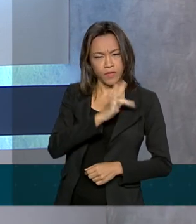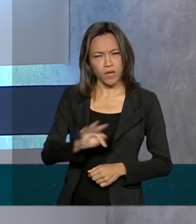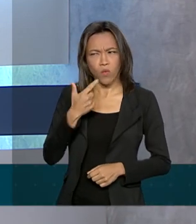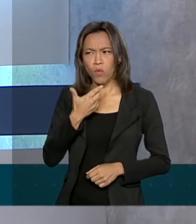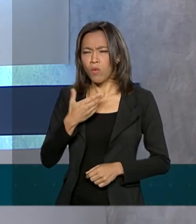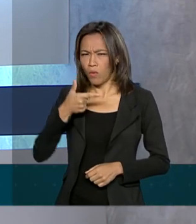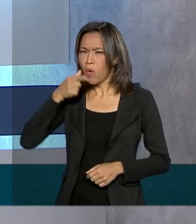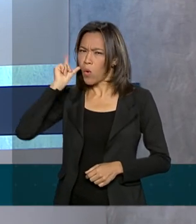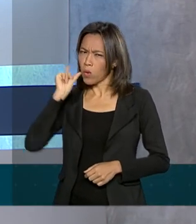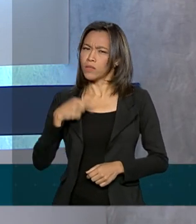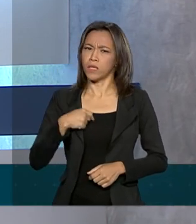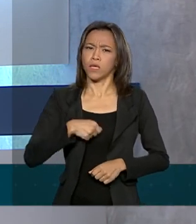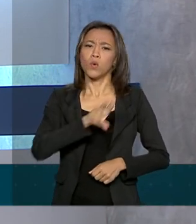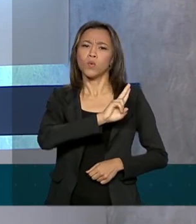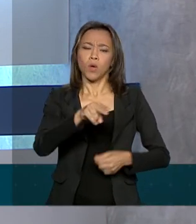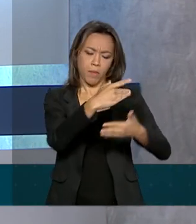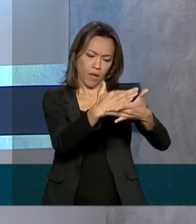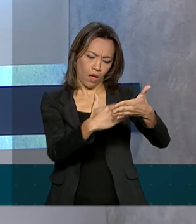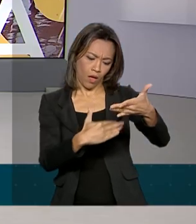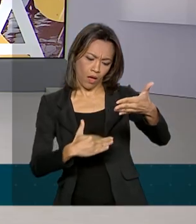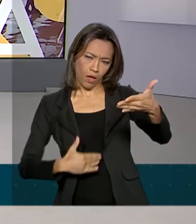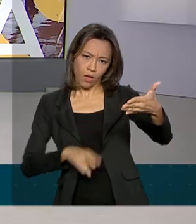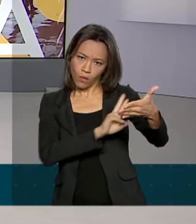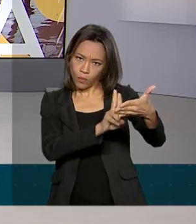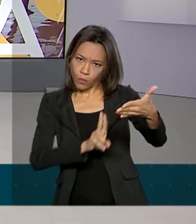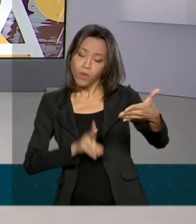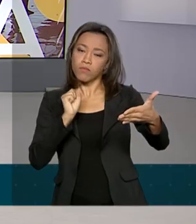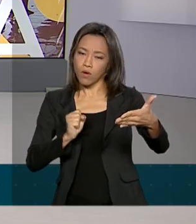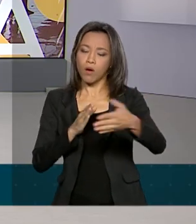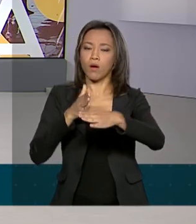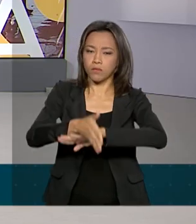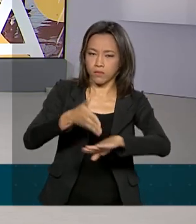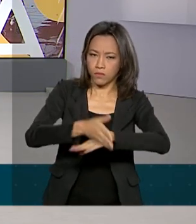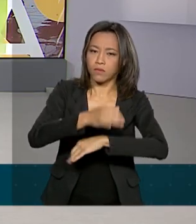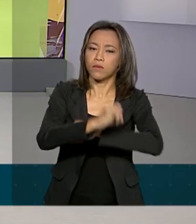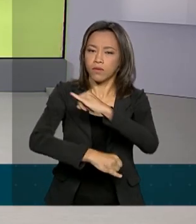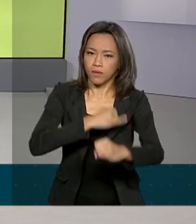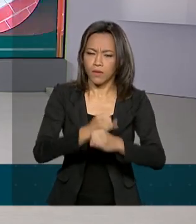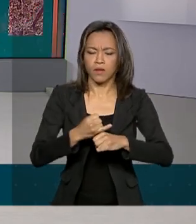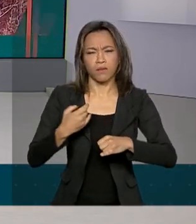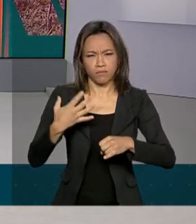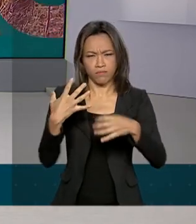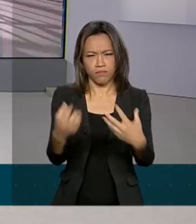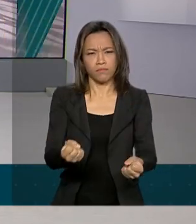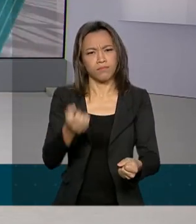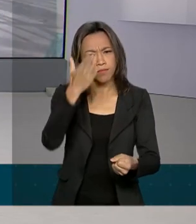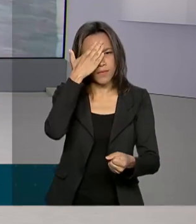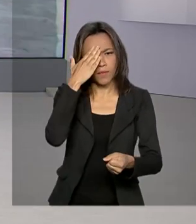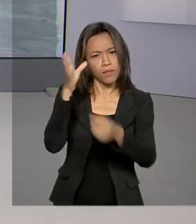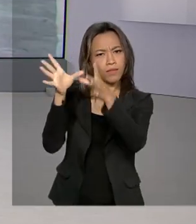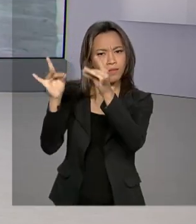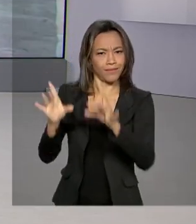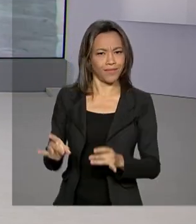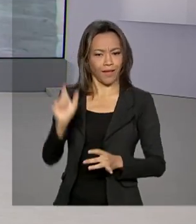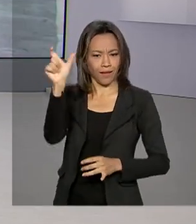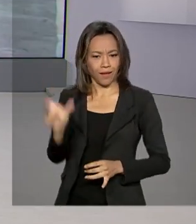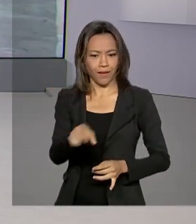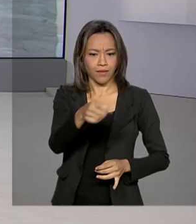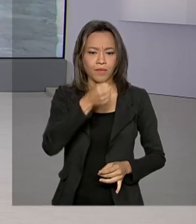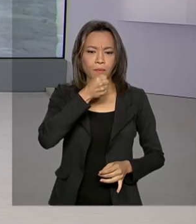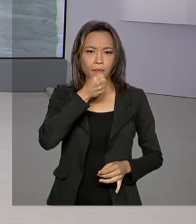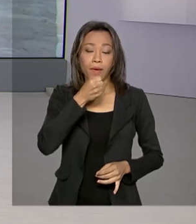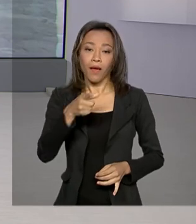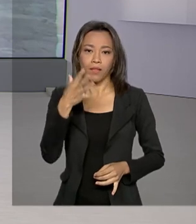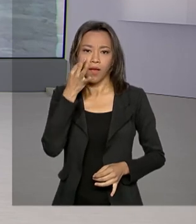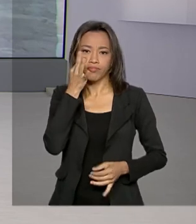lista já pode ser acessada na internet. Vamos saber os detalhes desse assunto com a repórter Luciana Colares de Holanda. está no